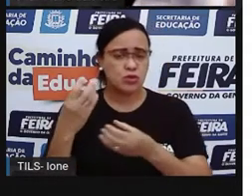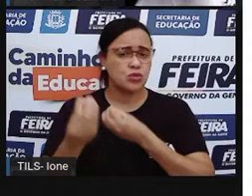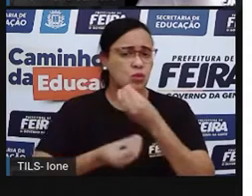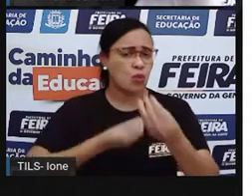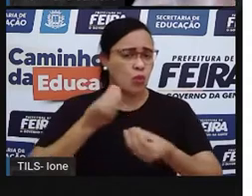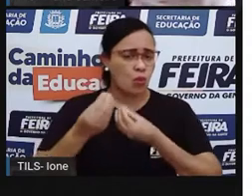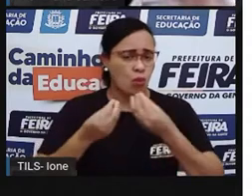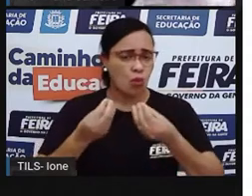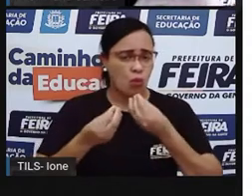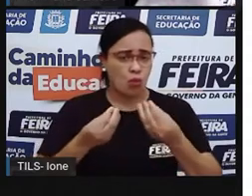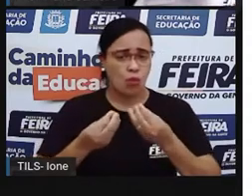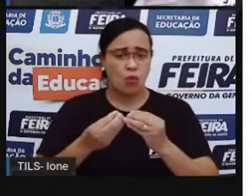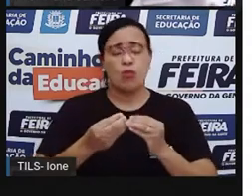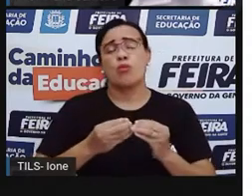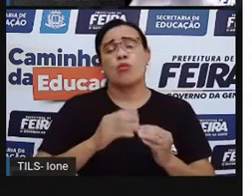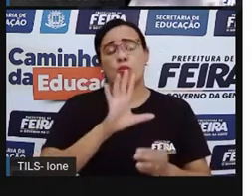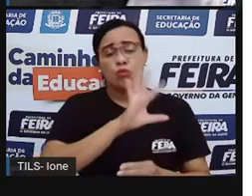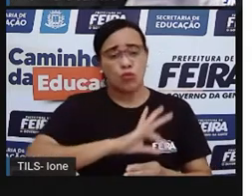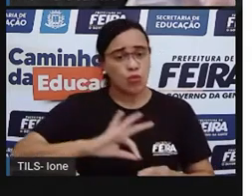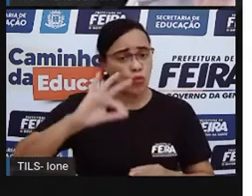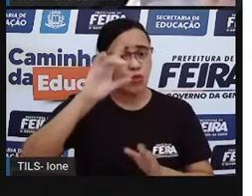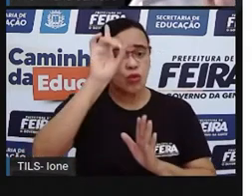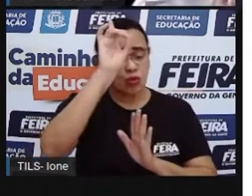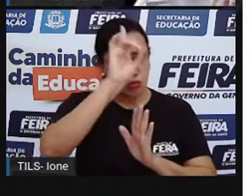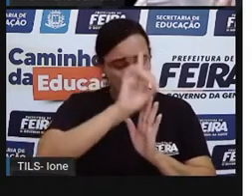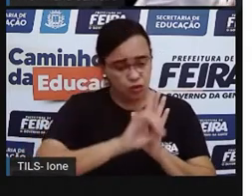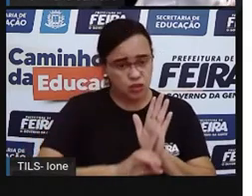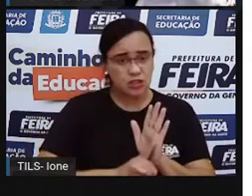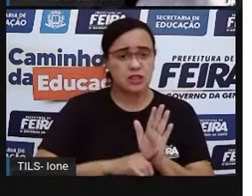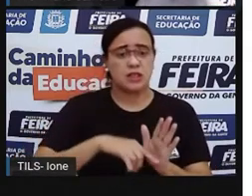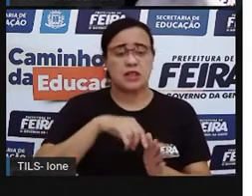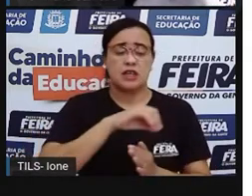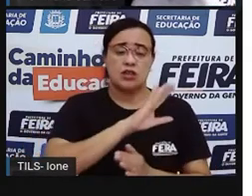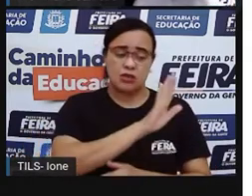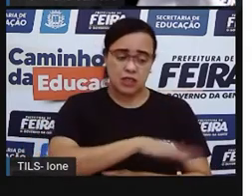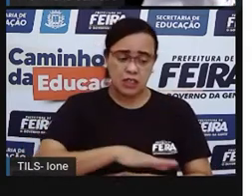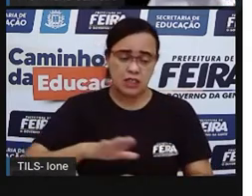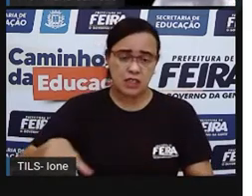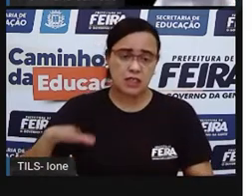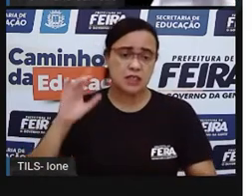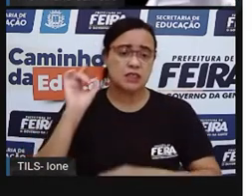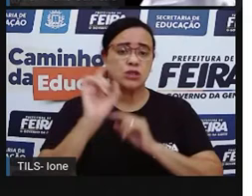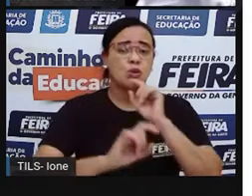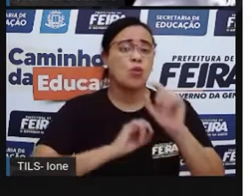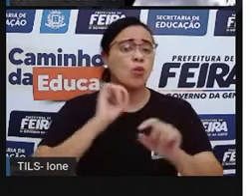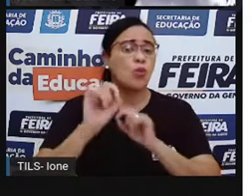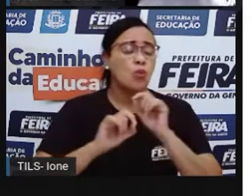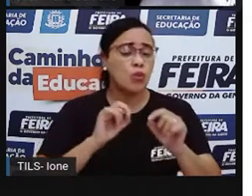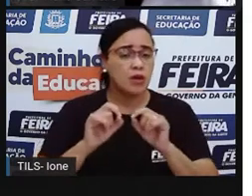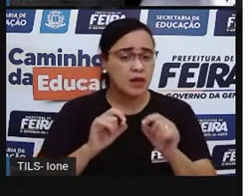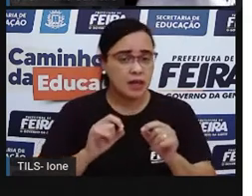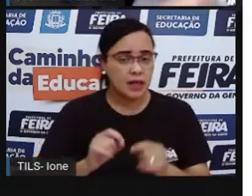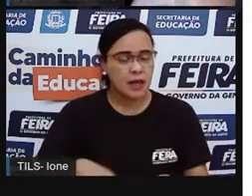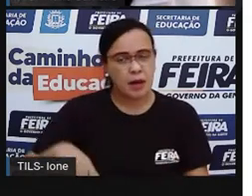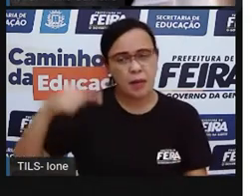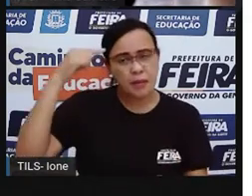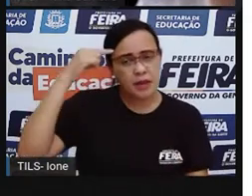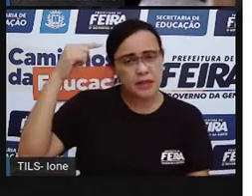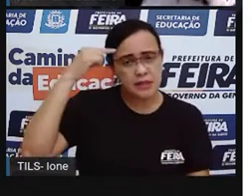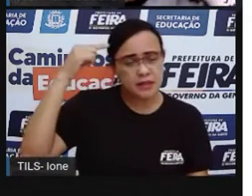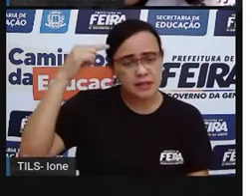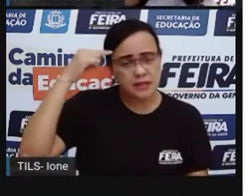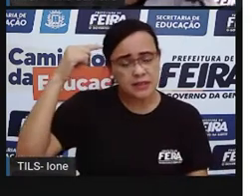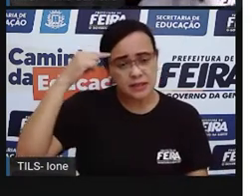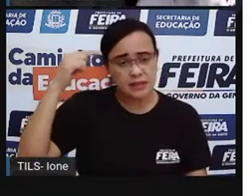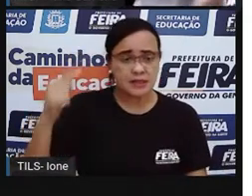ó, toda criança... Nenhuma criança podia deixar de ter essa coisa que você tá pensando, né? Pensa aí um pouquinho e aí você pode fazer